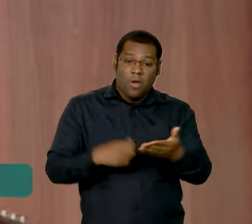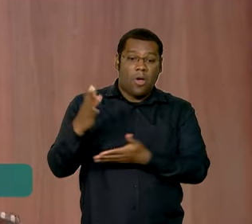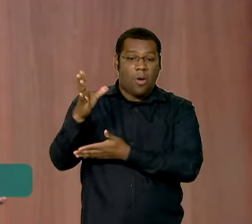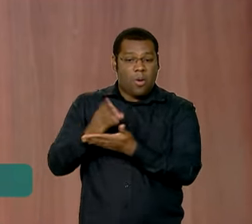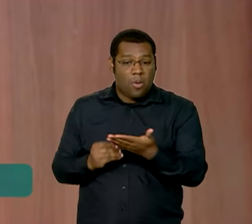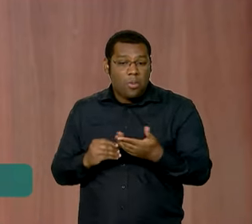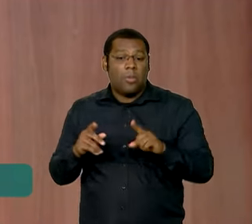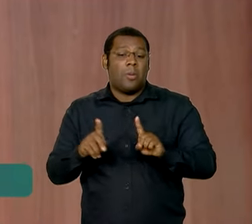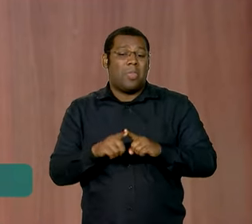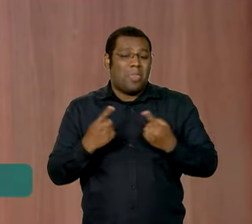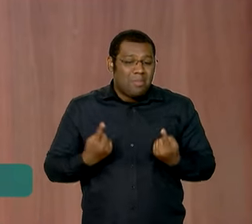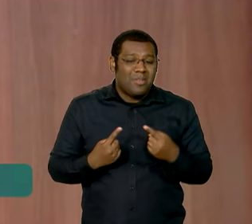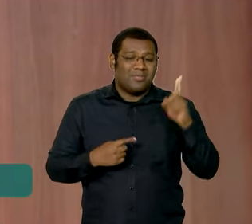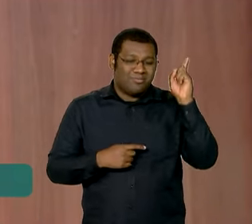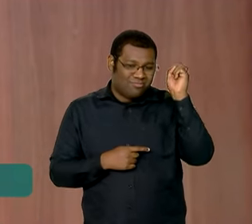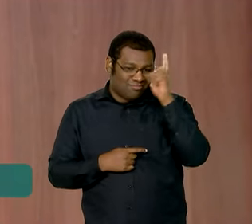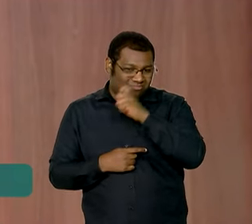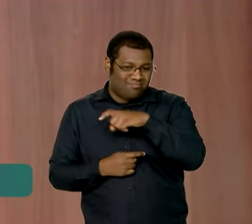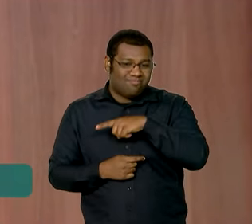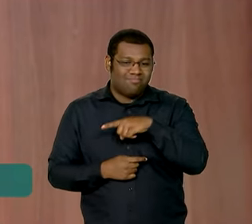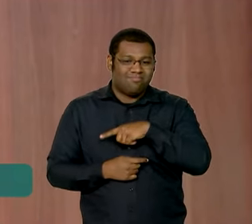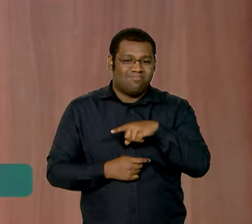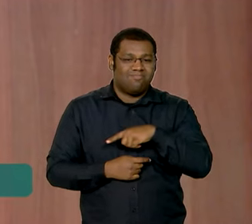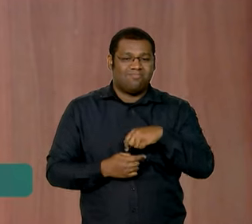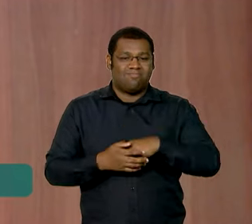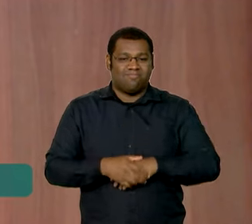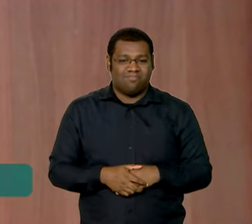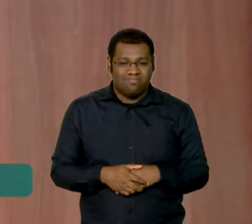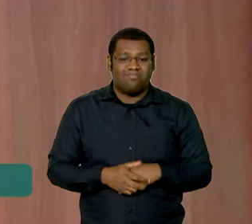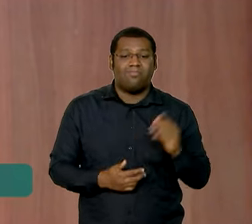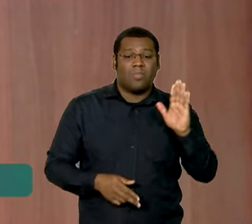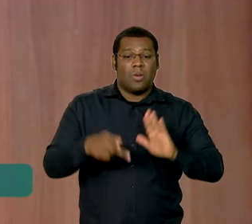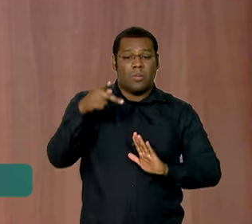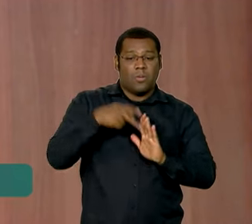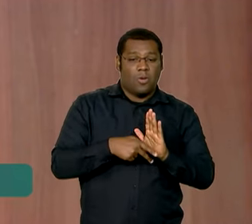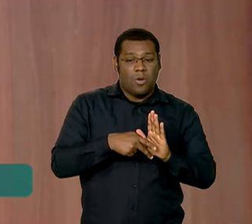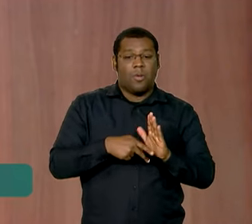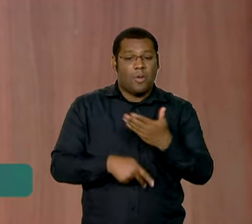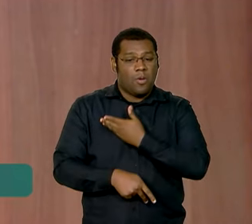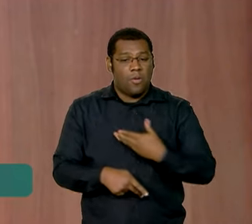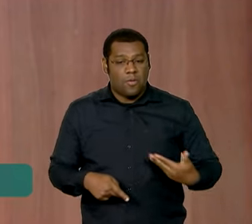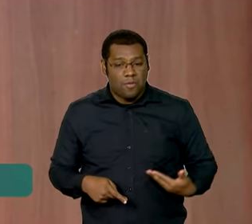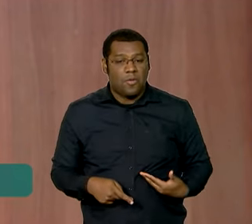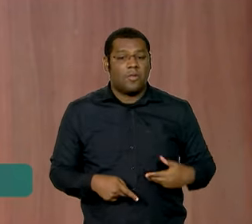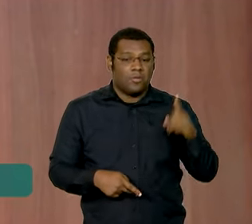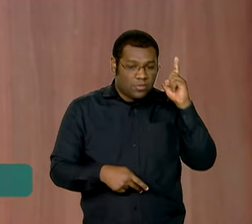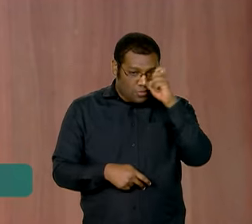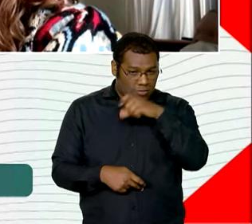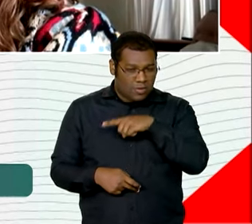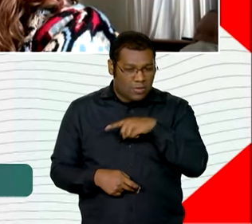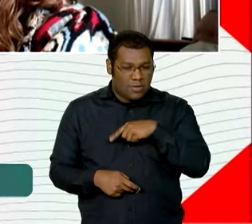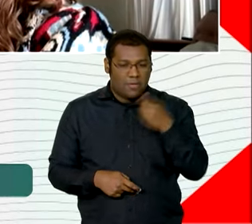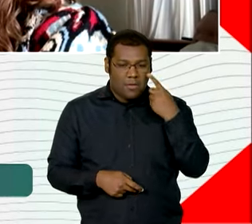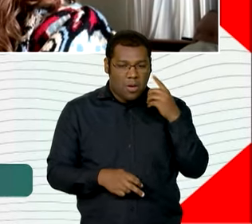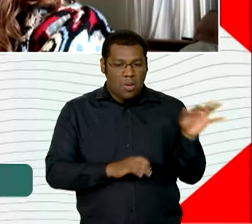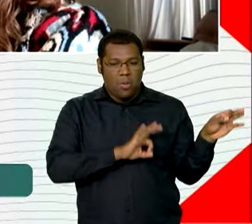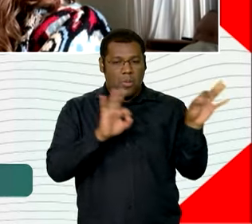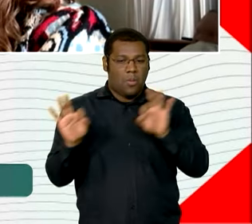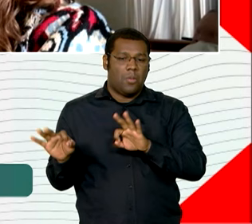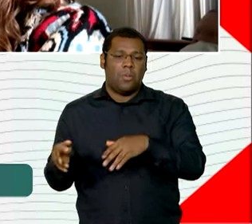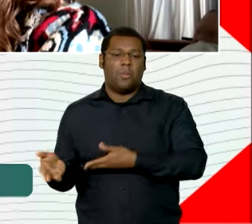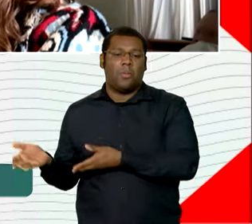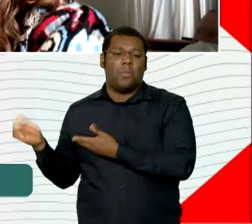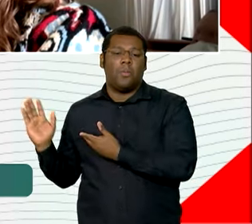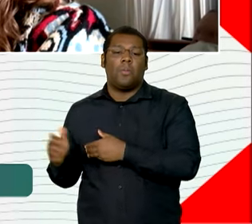o grande desafio para ser implementado como um programa de Estado. Vamos ver o que ela disse. O